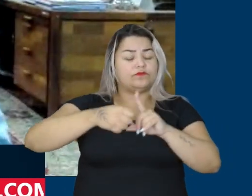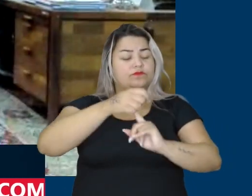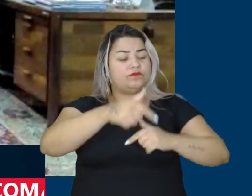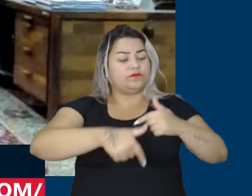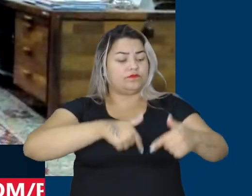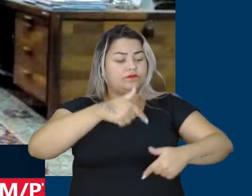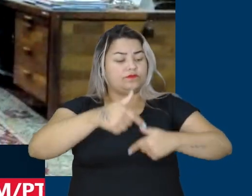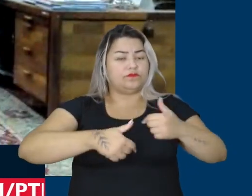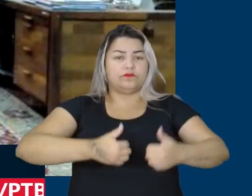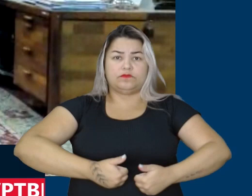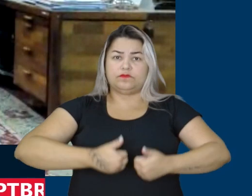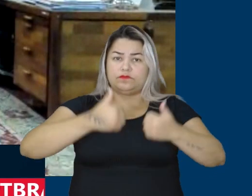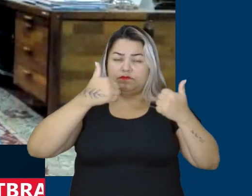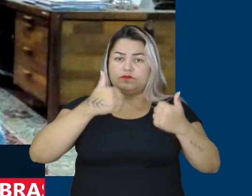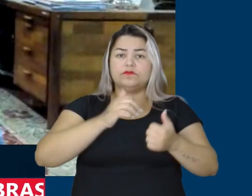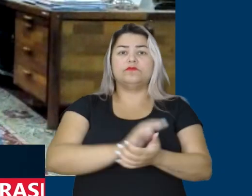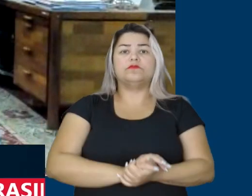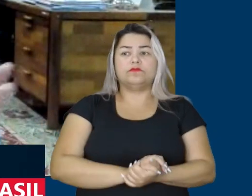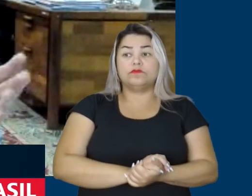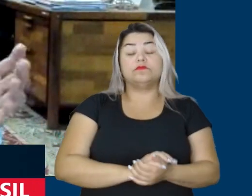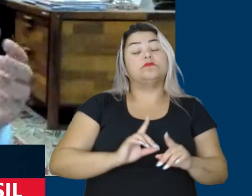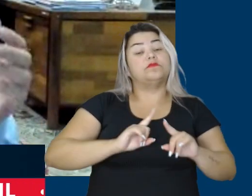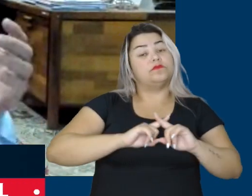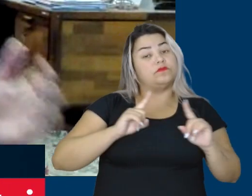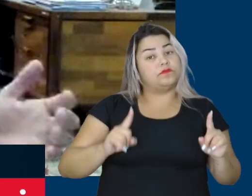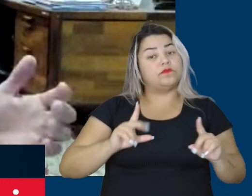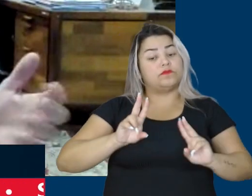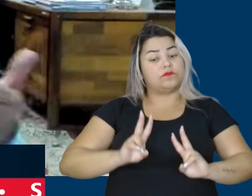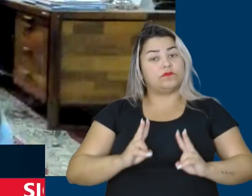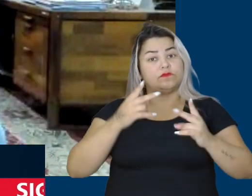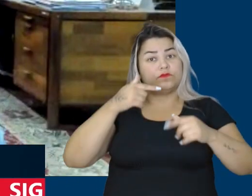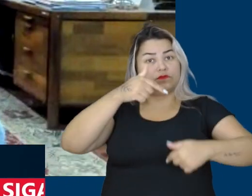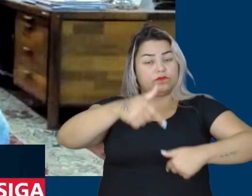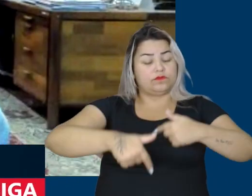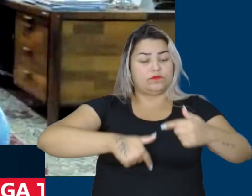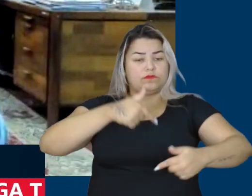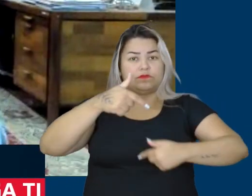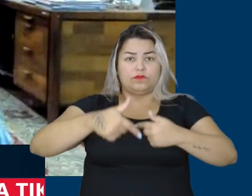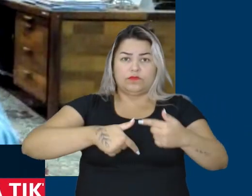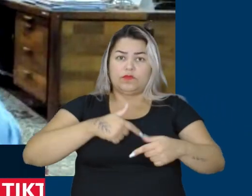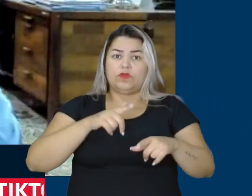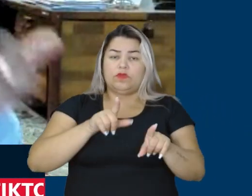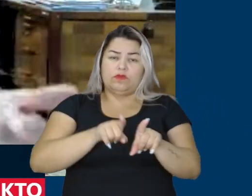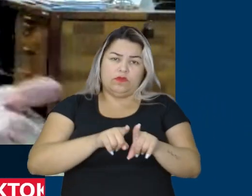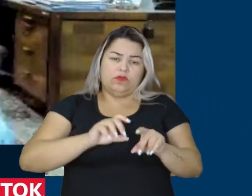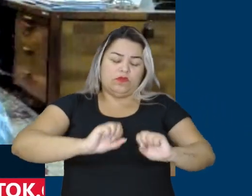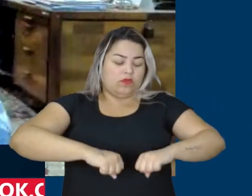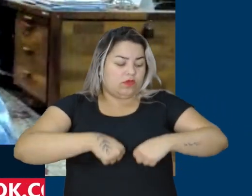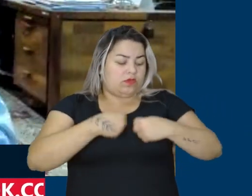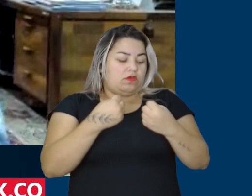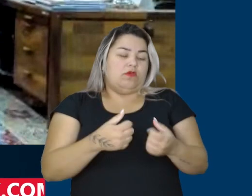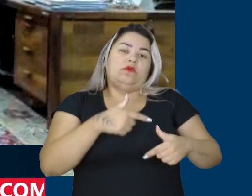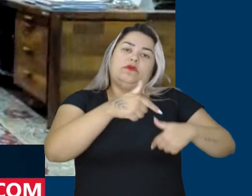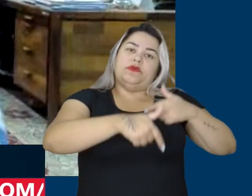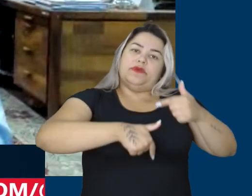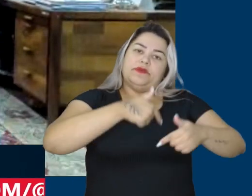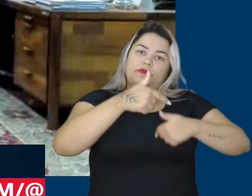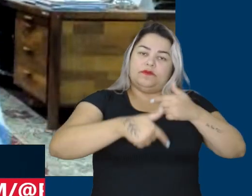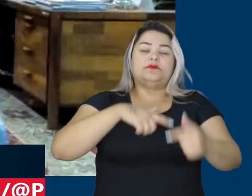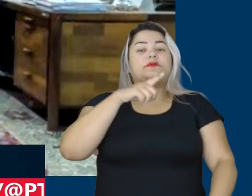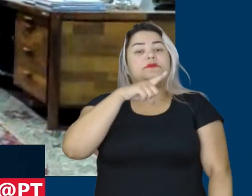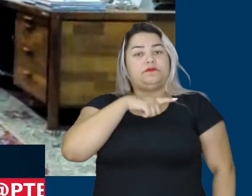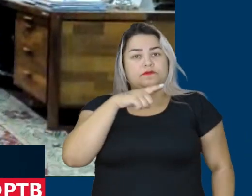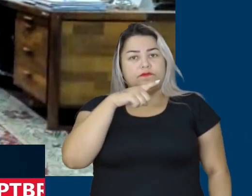de qualidade que tem sido fornecido, porém, valorizando o trabalho, o esforço que cada trabalhador e cada trabalhadora tem